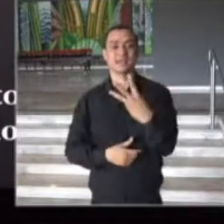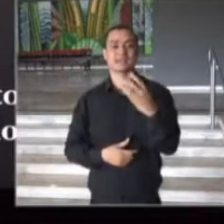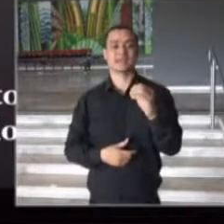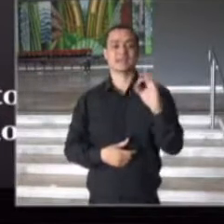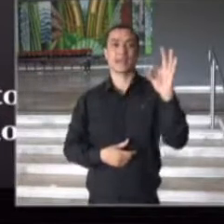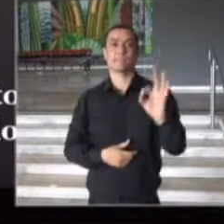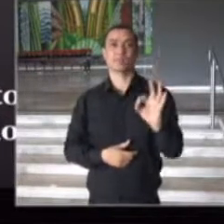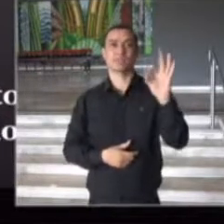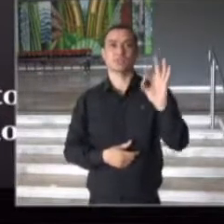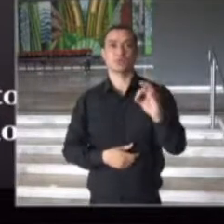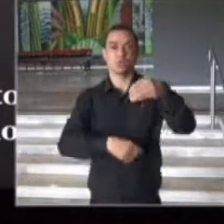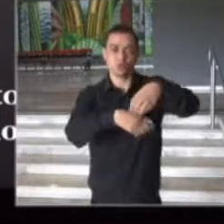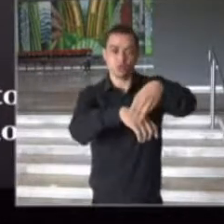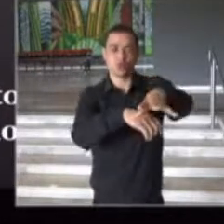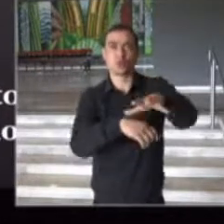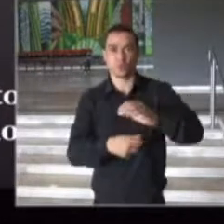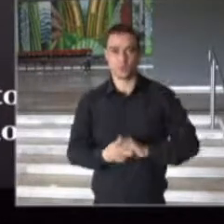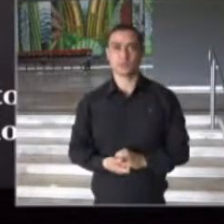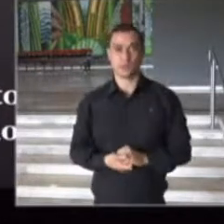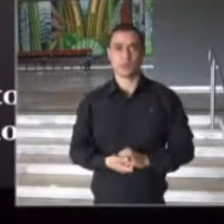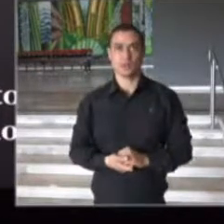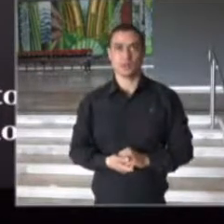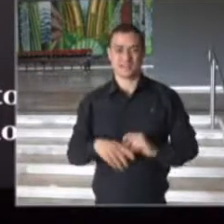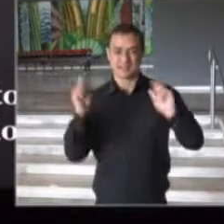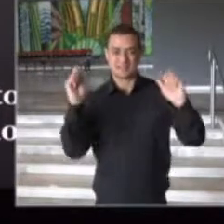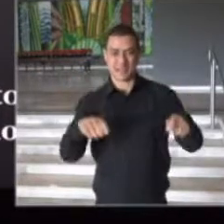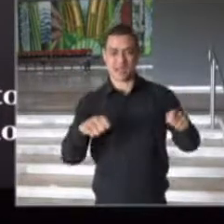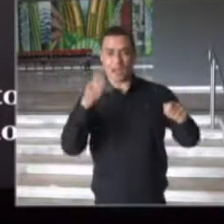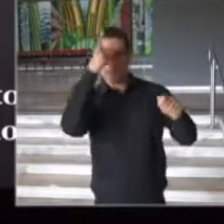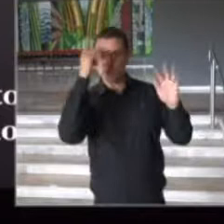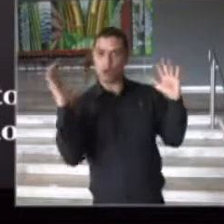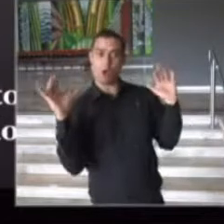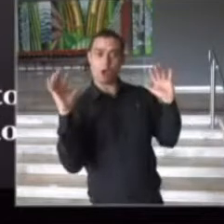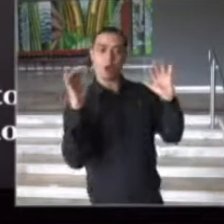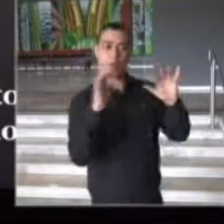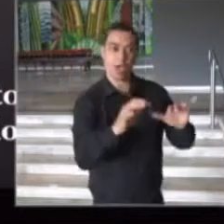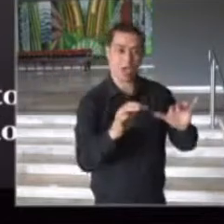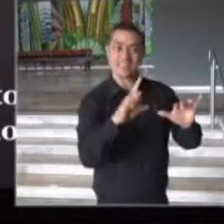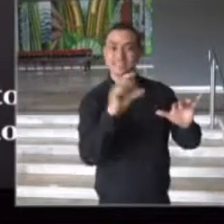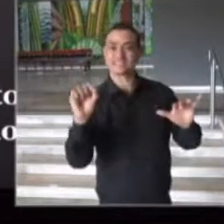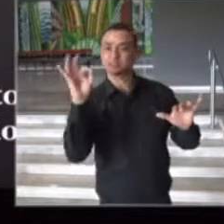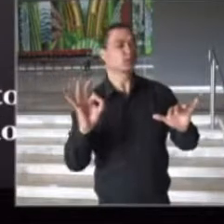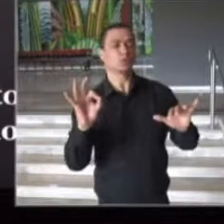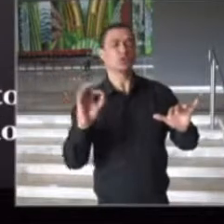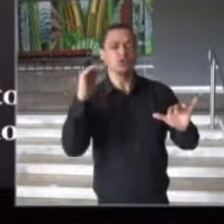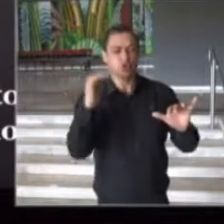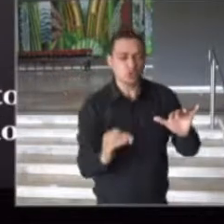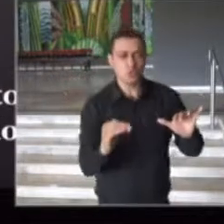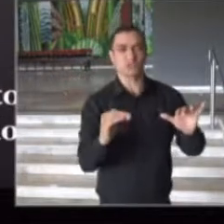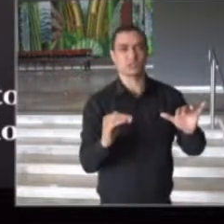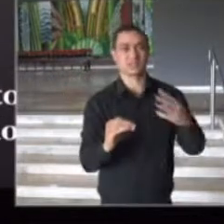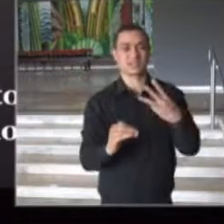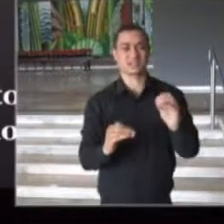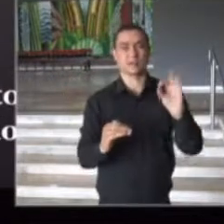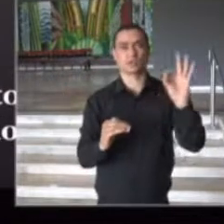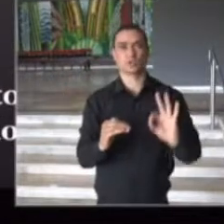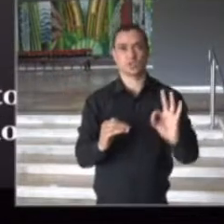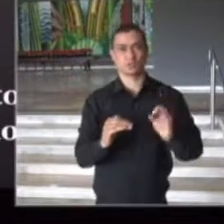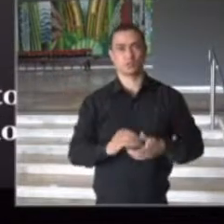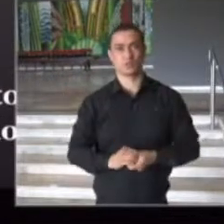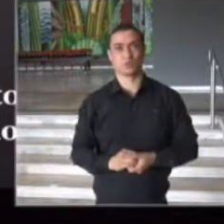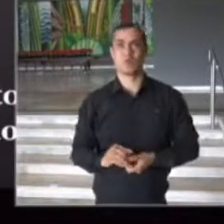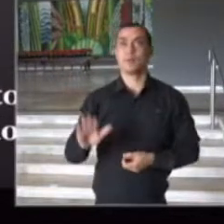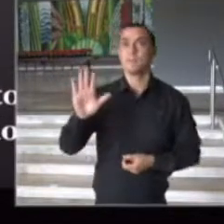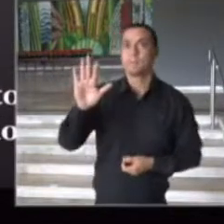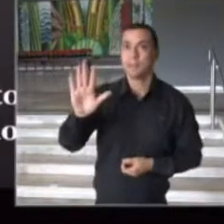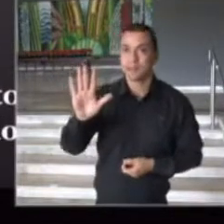% na capacidade de público nesses eventos, mas deixa